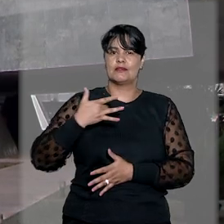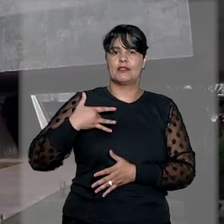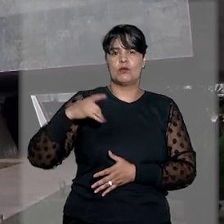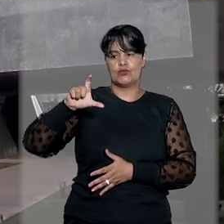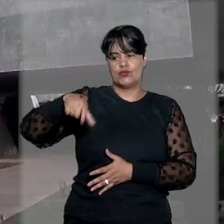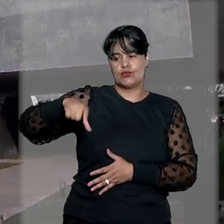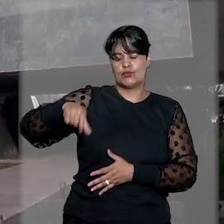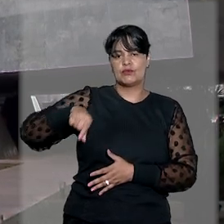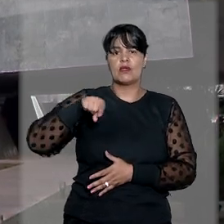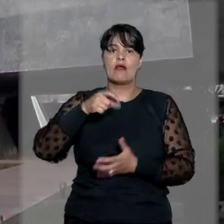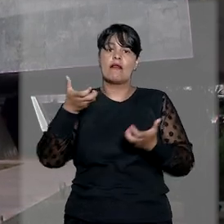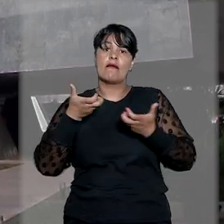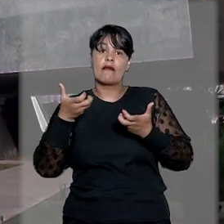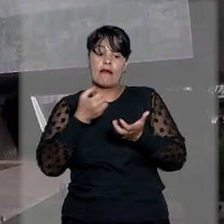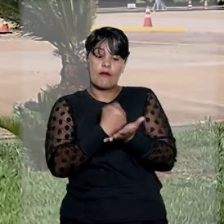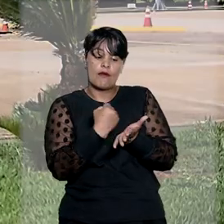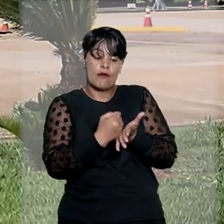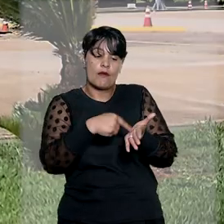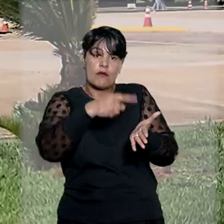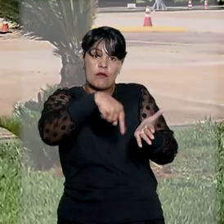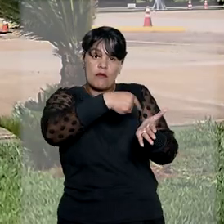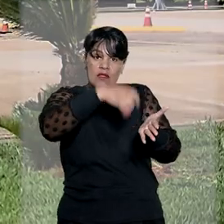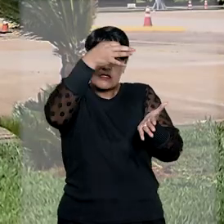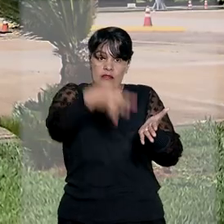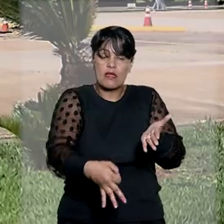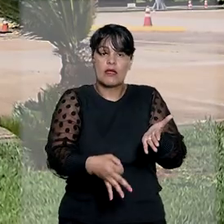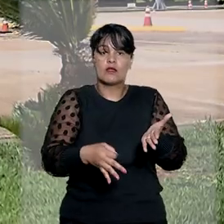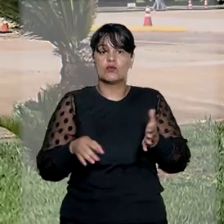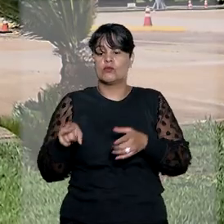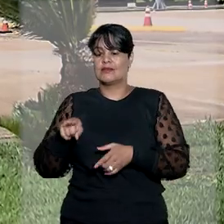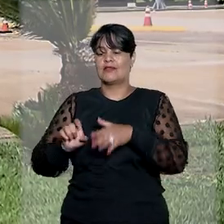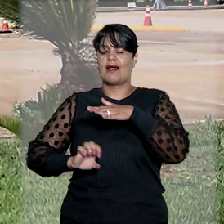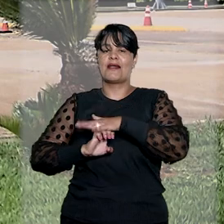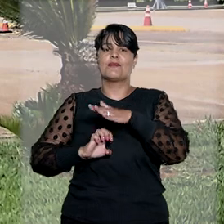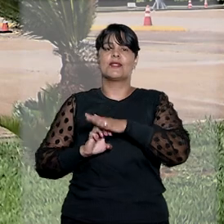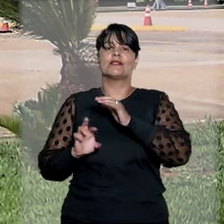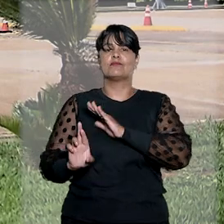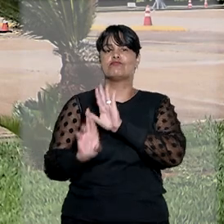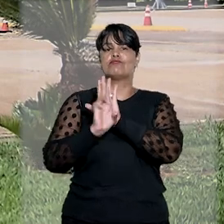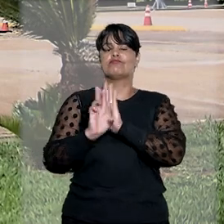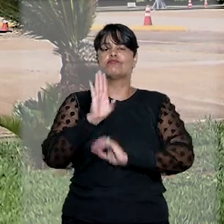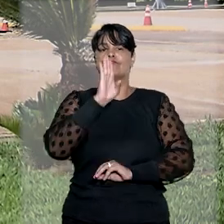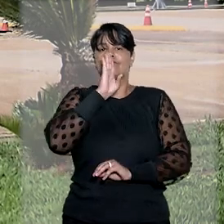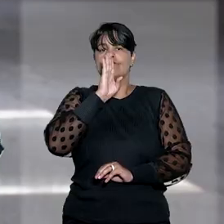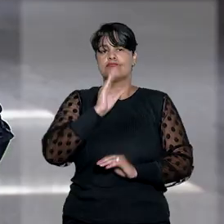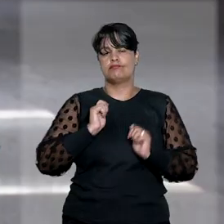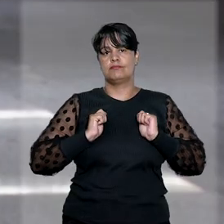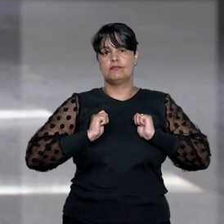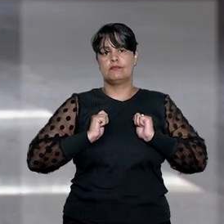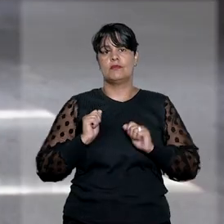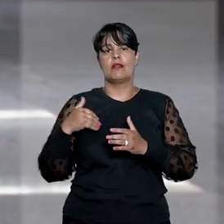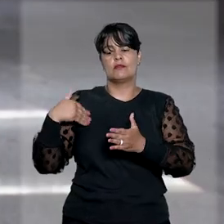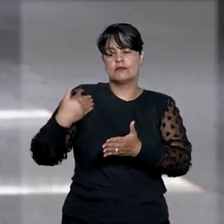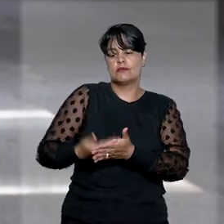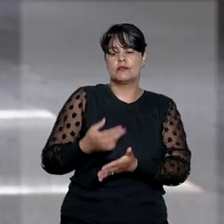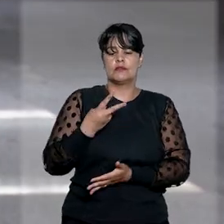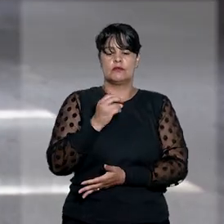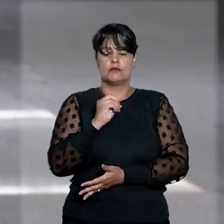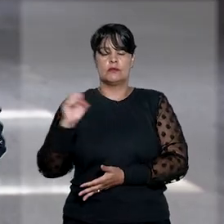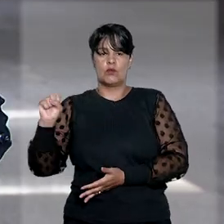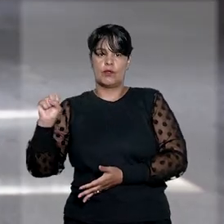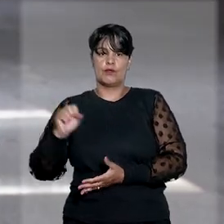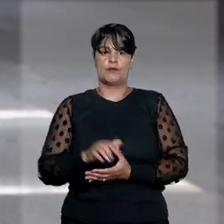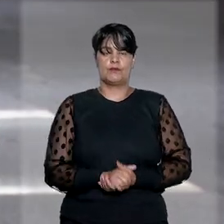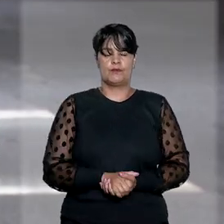buscava confirmar a rescisão do contrato com uma empresa inativa desde 2008. Os beneficiários